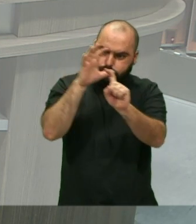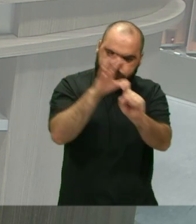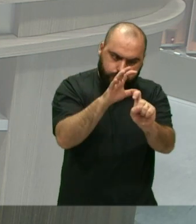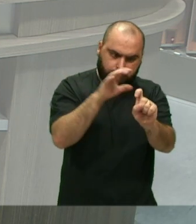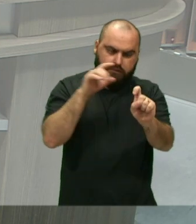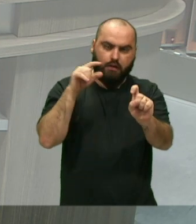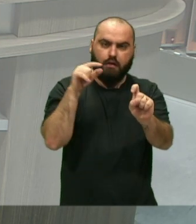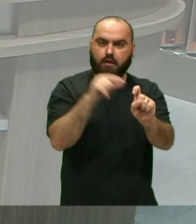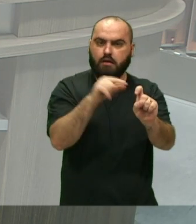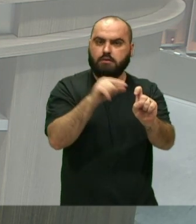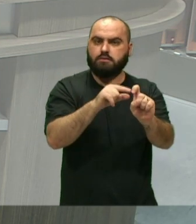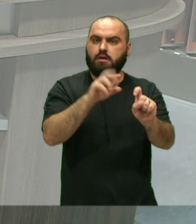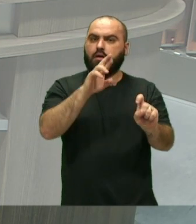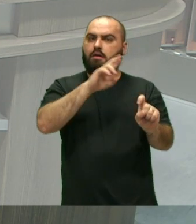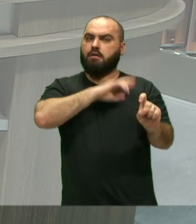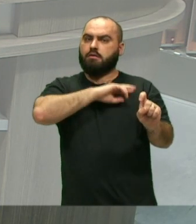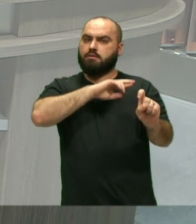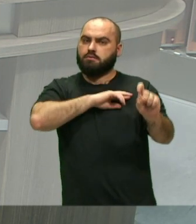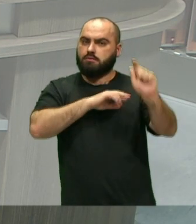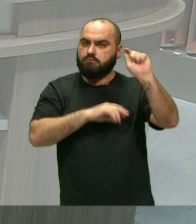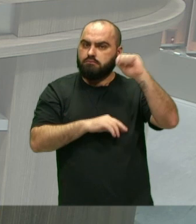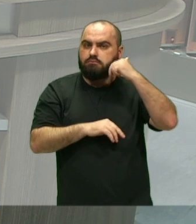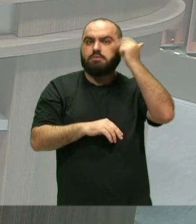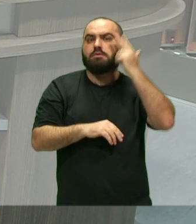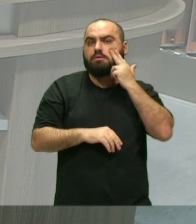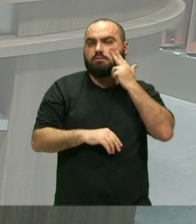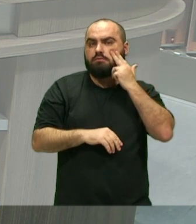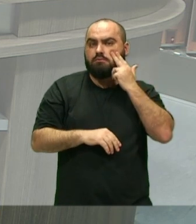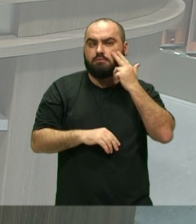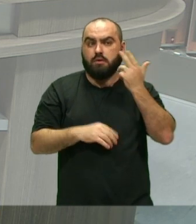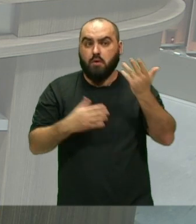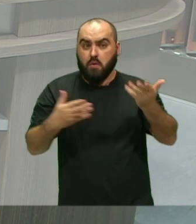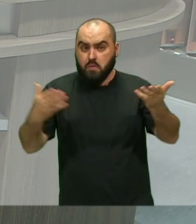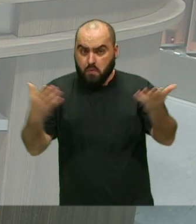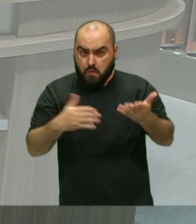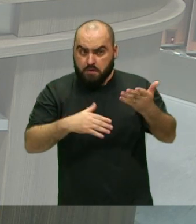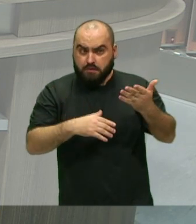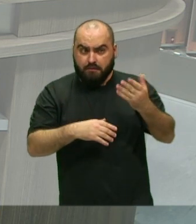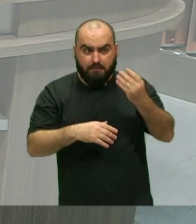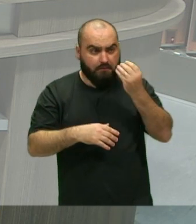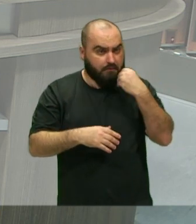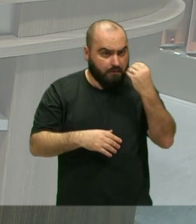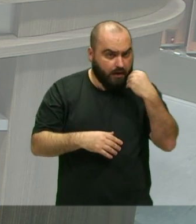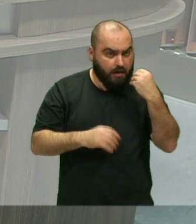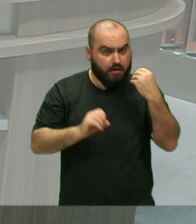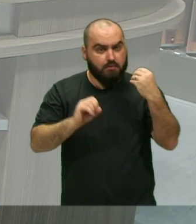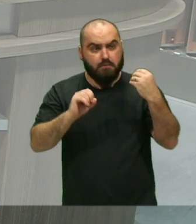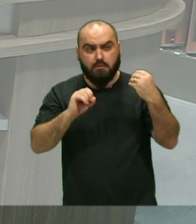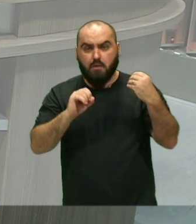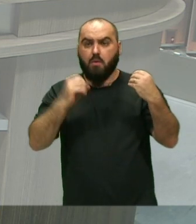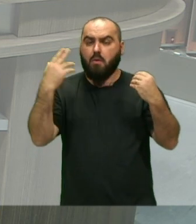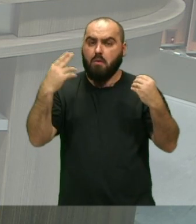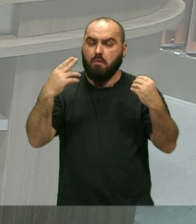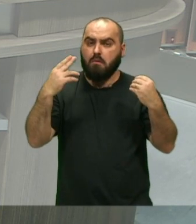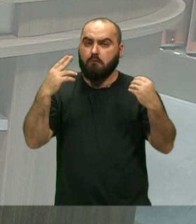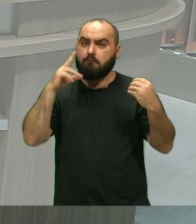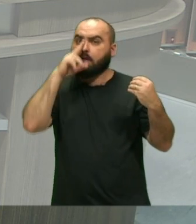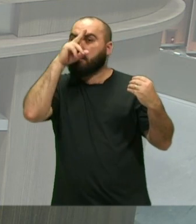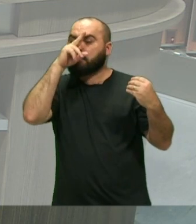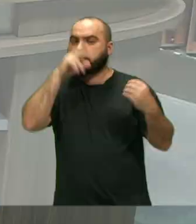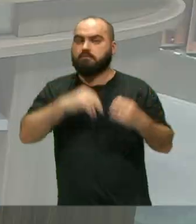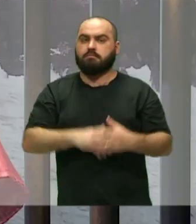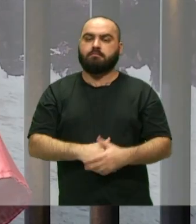Tá mais fraco Isso Ou não Ou houve um arrefecimento Nesses últimos Nesses últimos anos